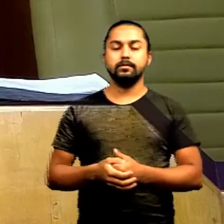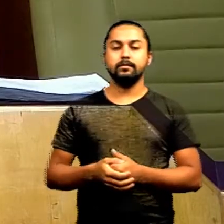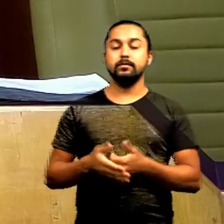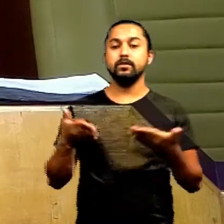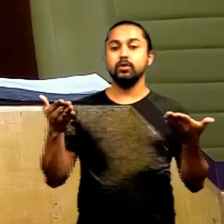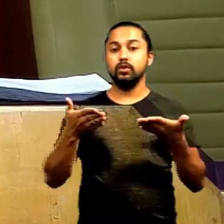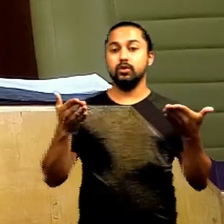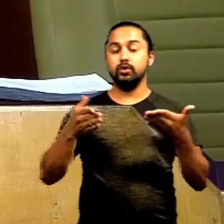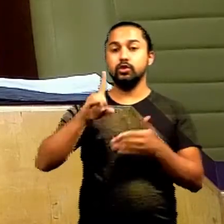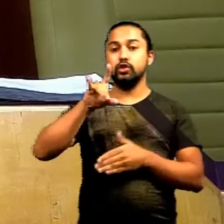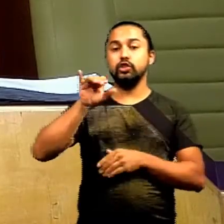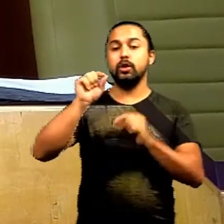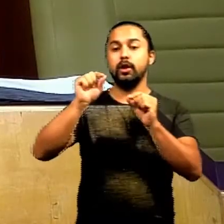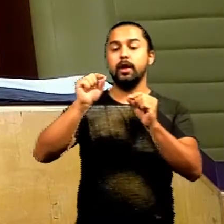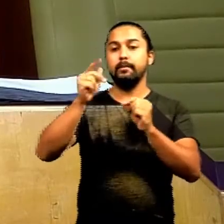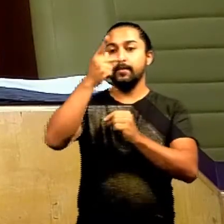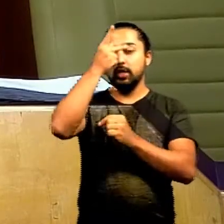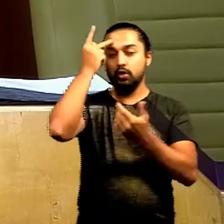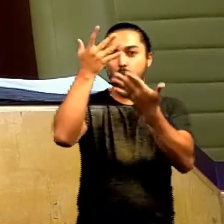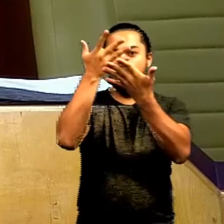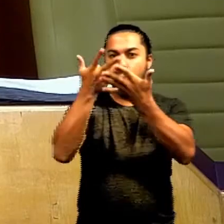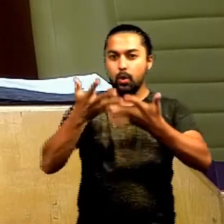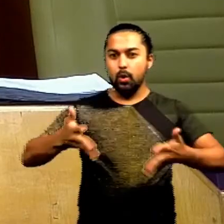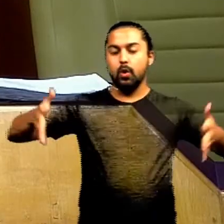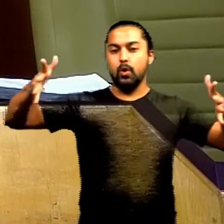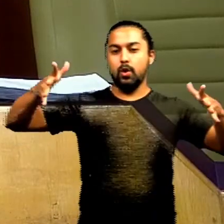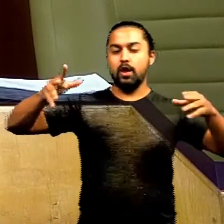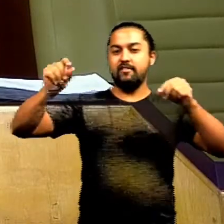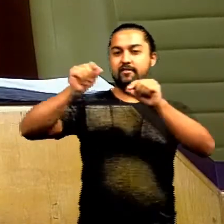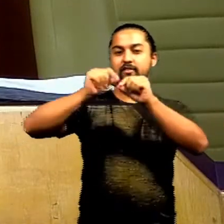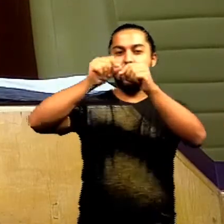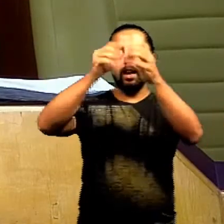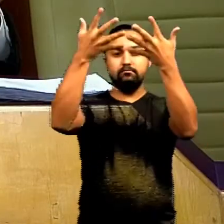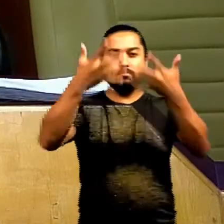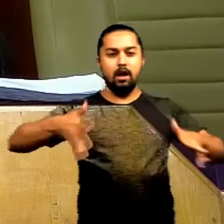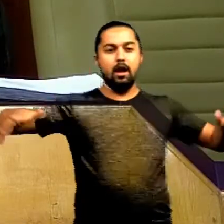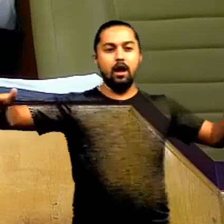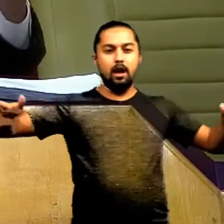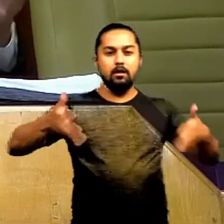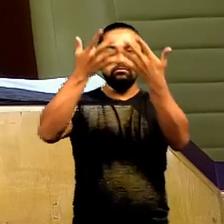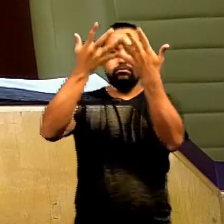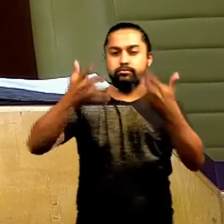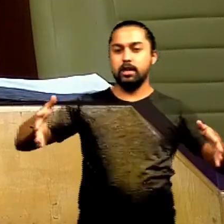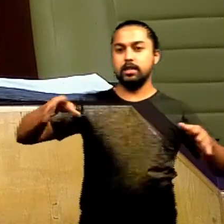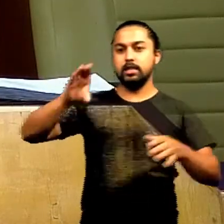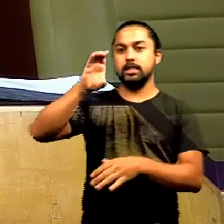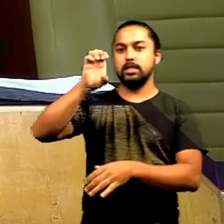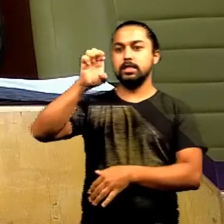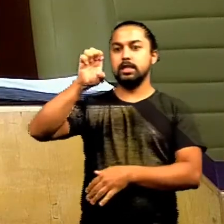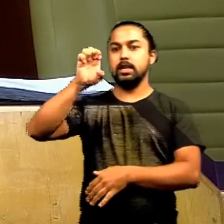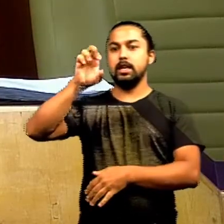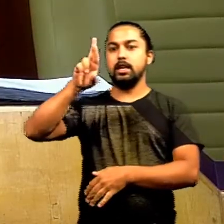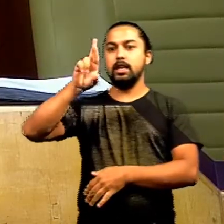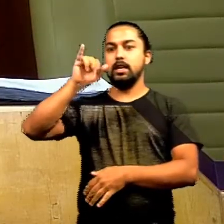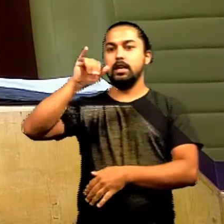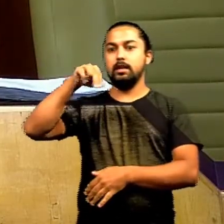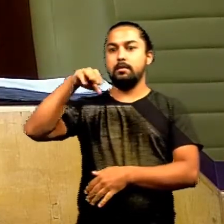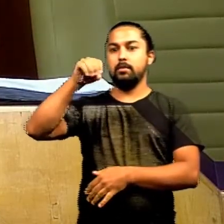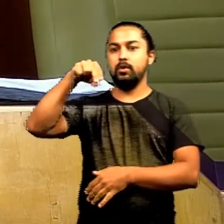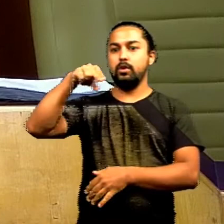Hoje é o dia do cerimonialista em Goiânia. Todos nós temos diversas atividades sociais,